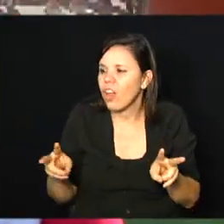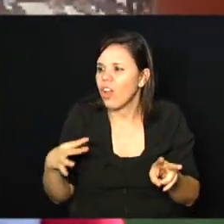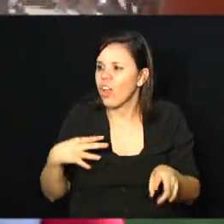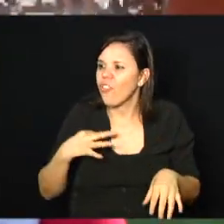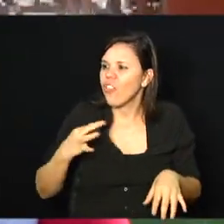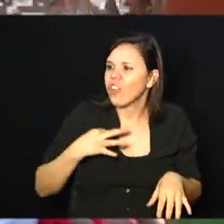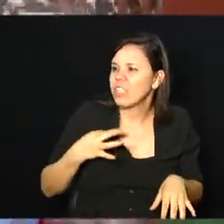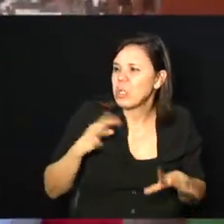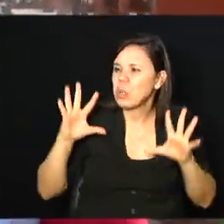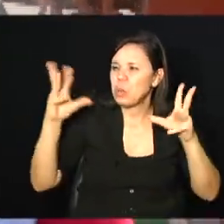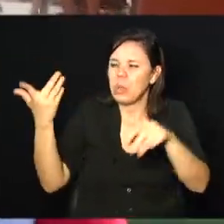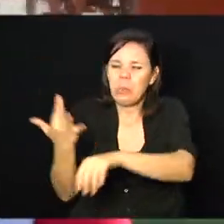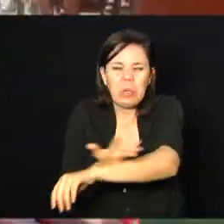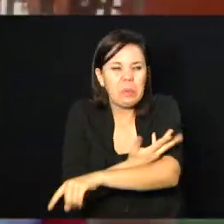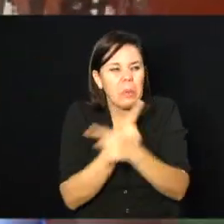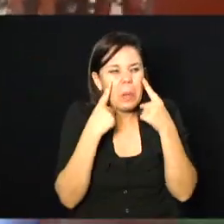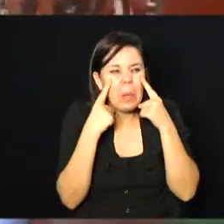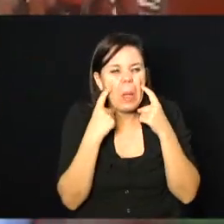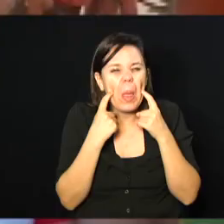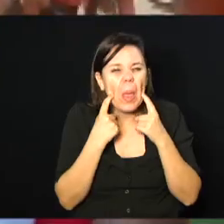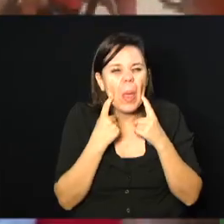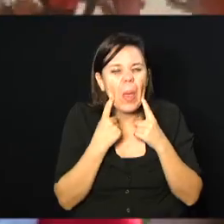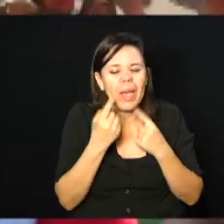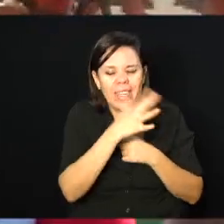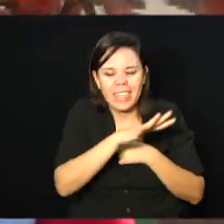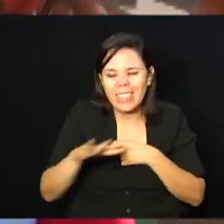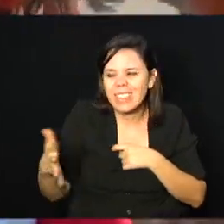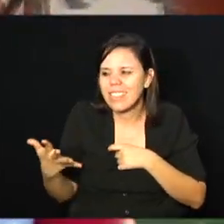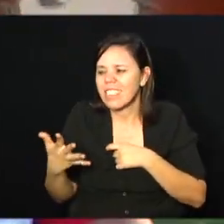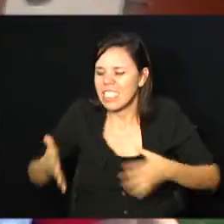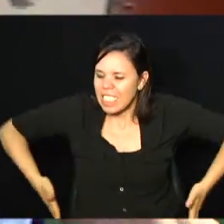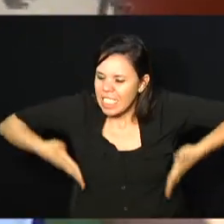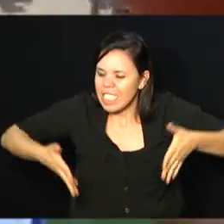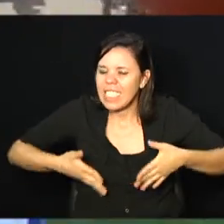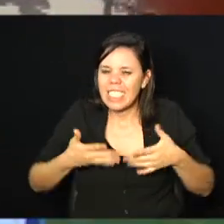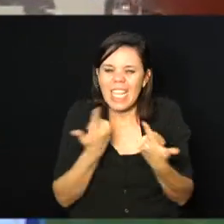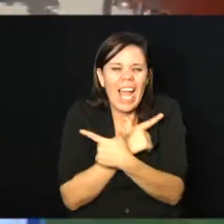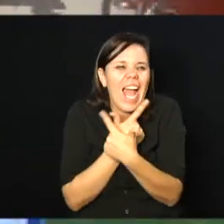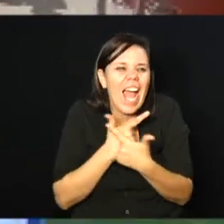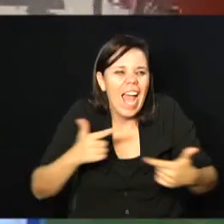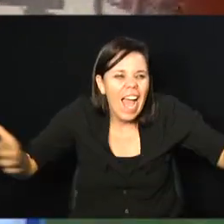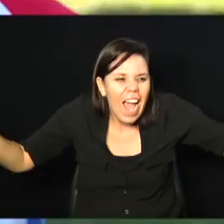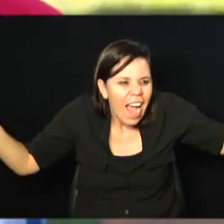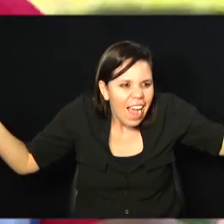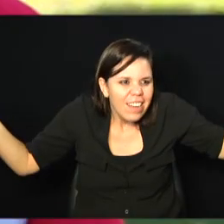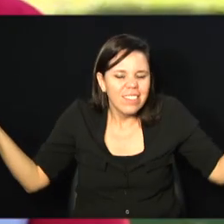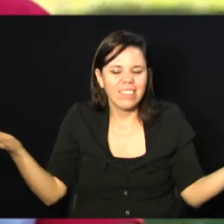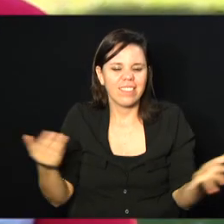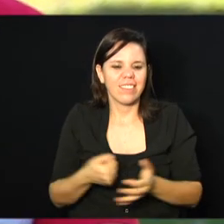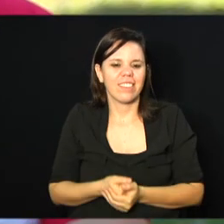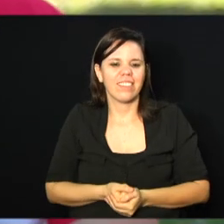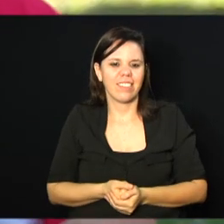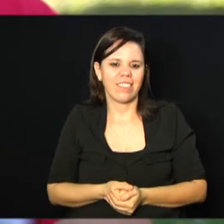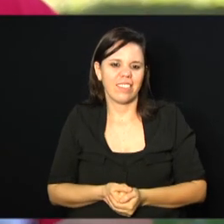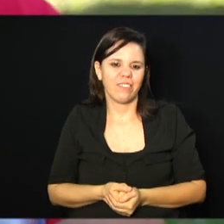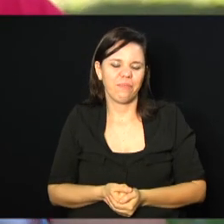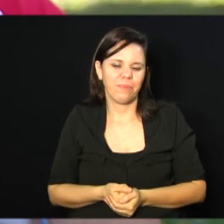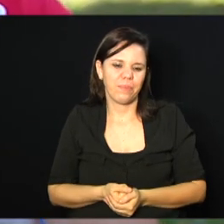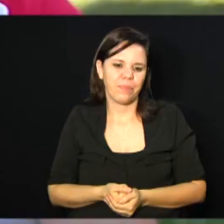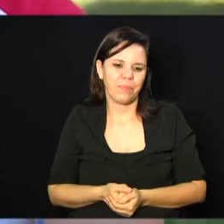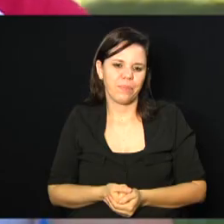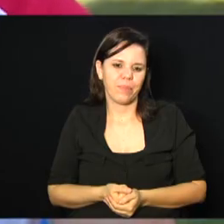emocionantes, todos emocionados, a criança rindo, às vezes até com o braço aberto, assim, né? Então, ah,